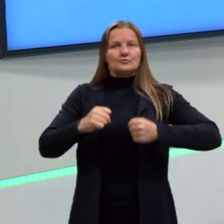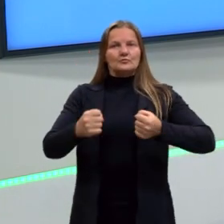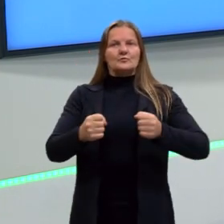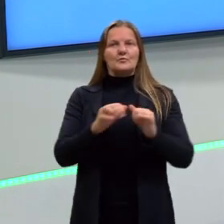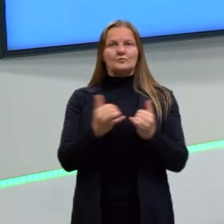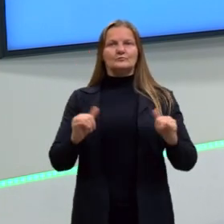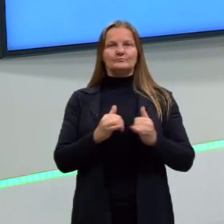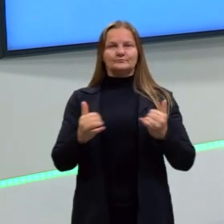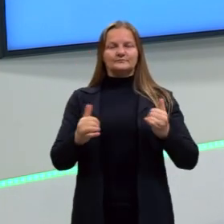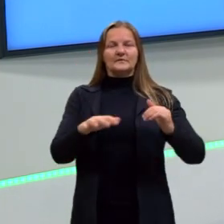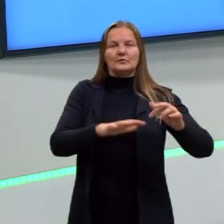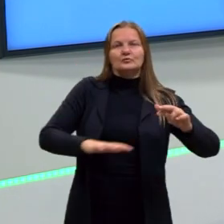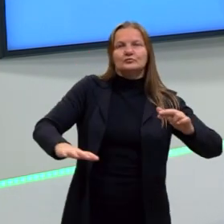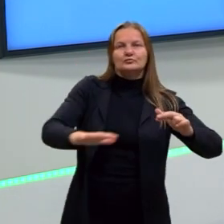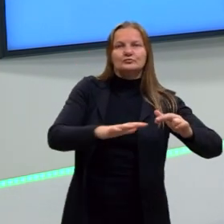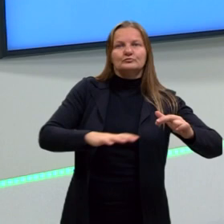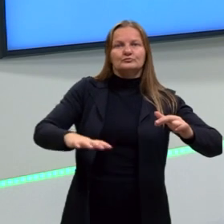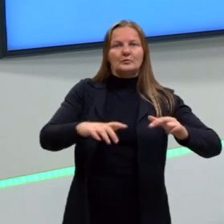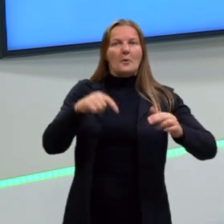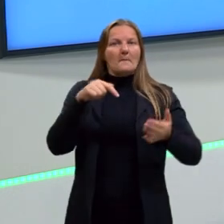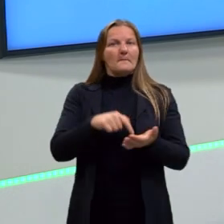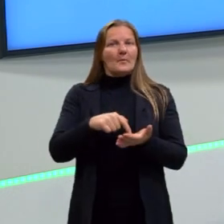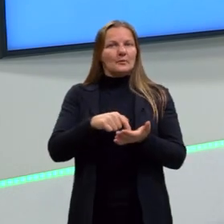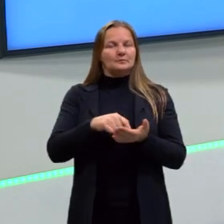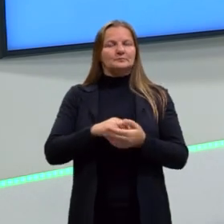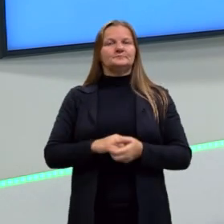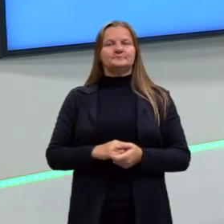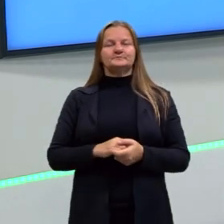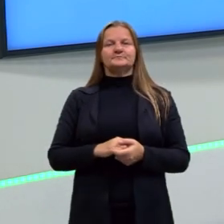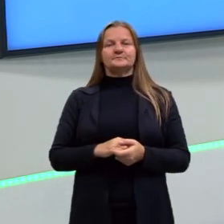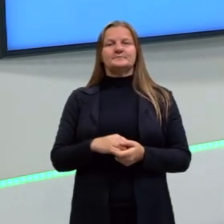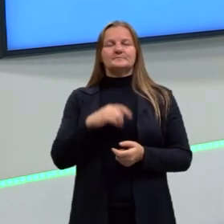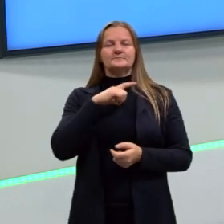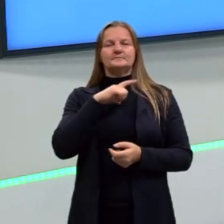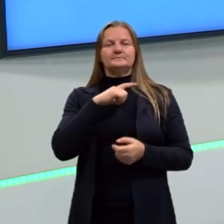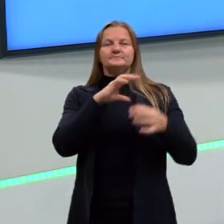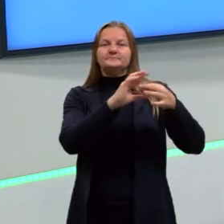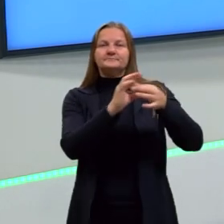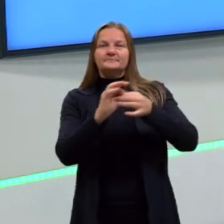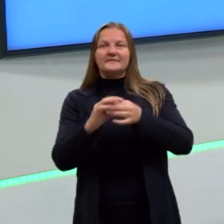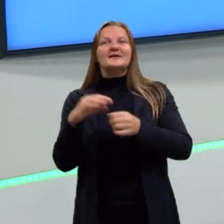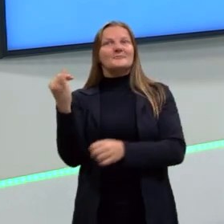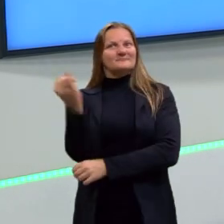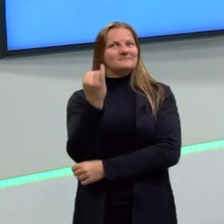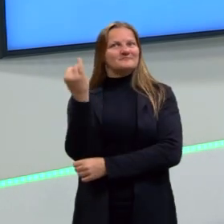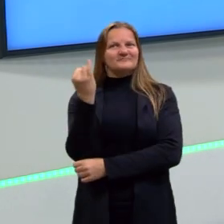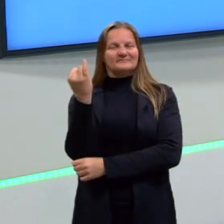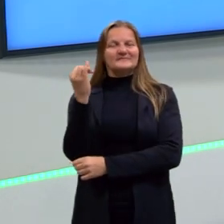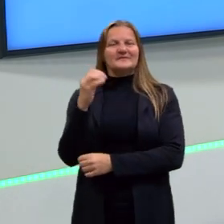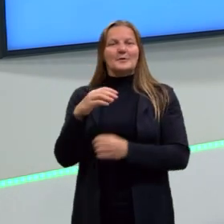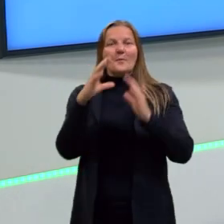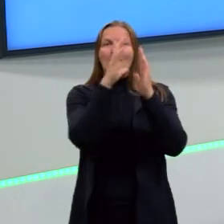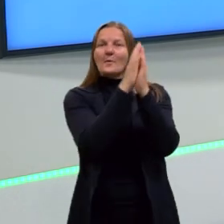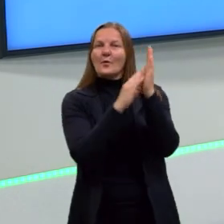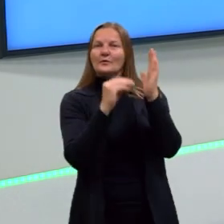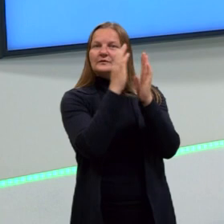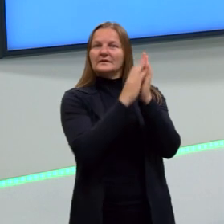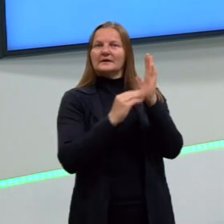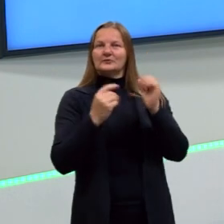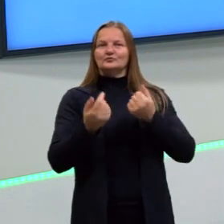elétrico neste exato ponto. Então, é uma situação ideal, um modelo que a gente chama.